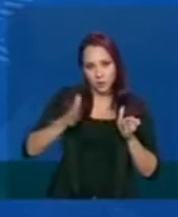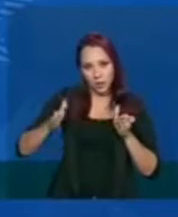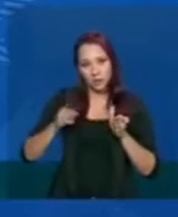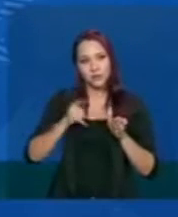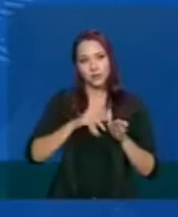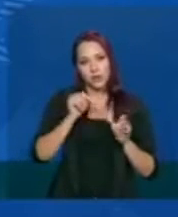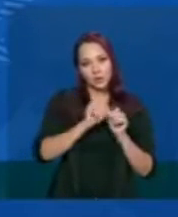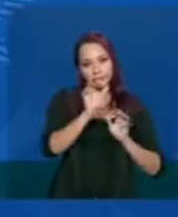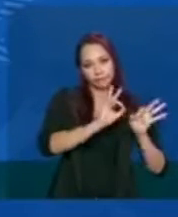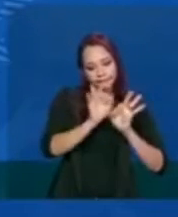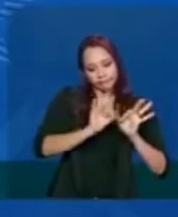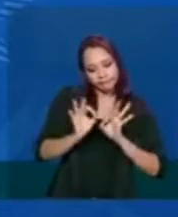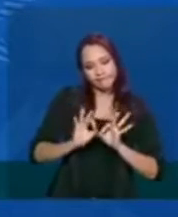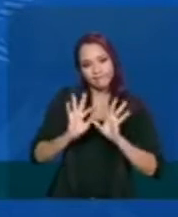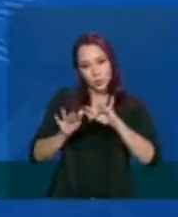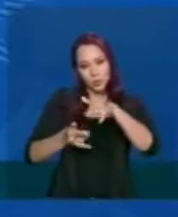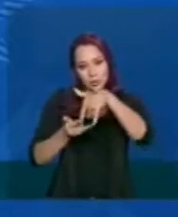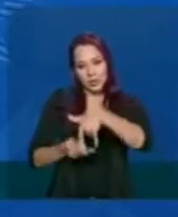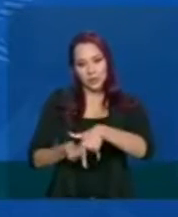habilitando esses leitos.